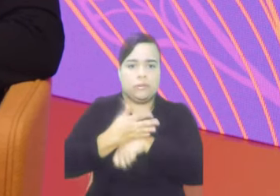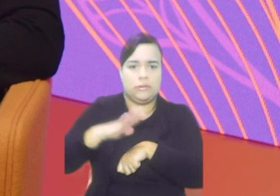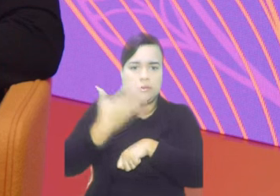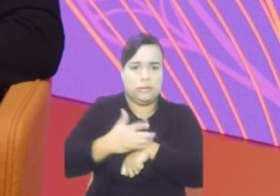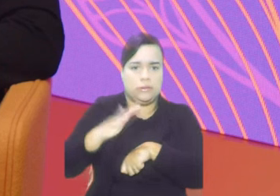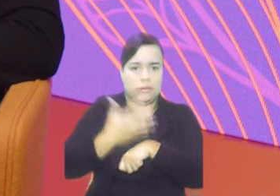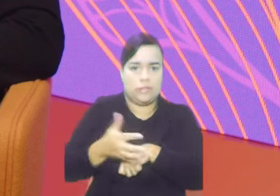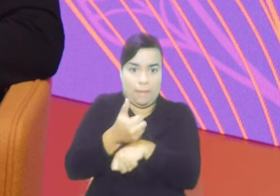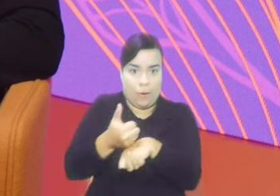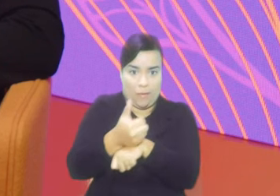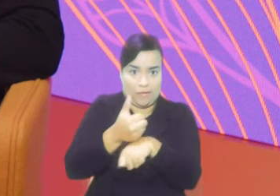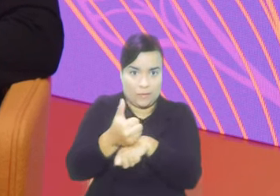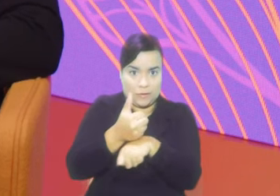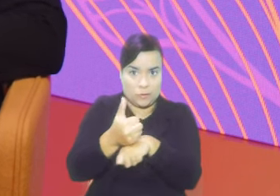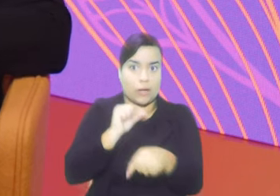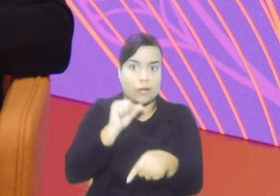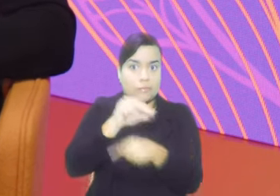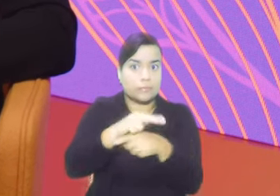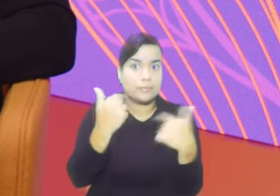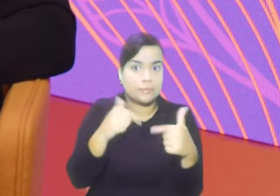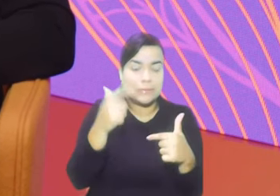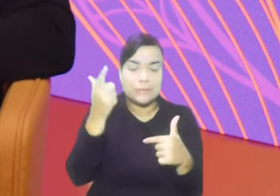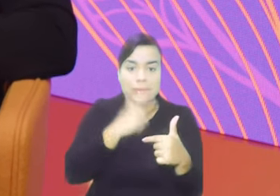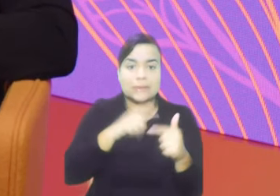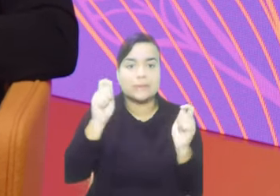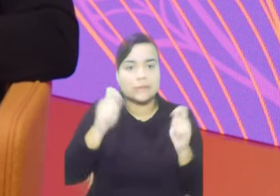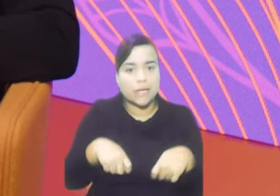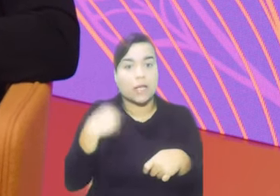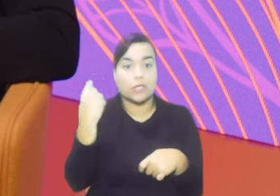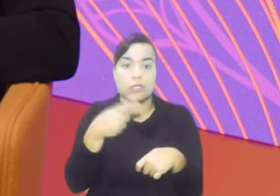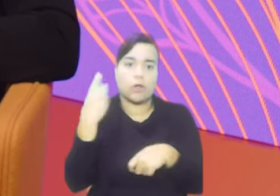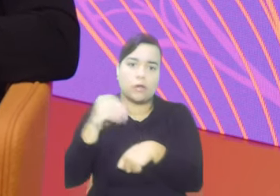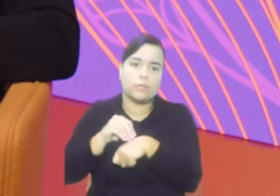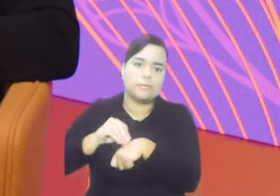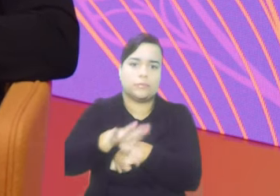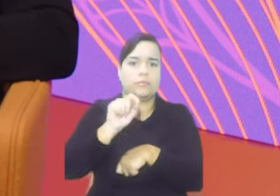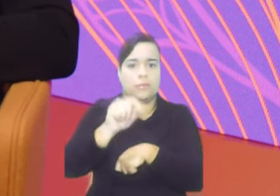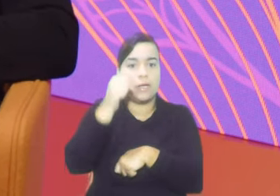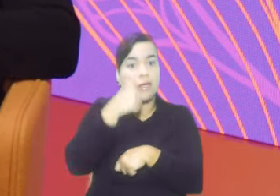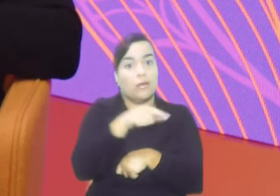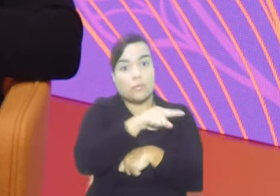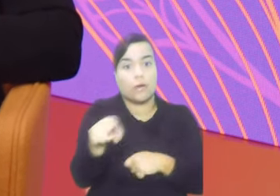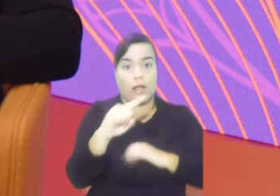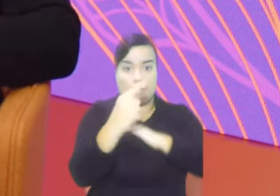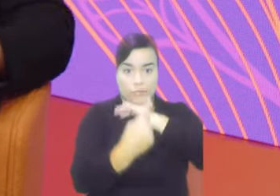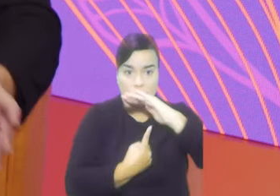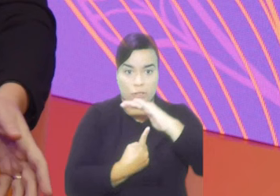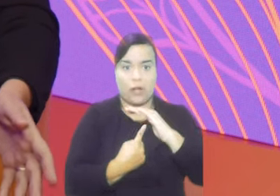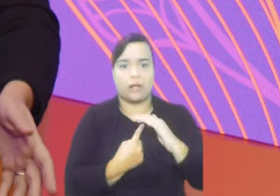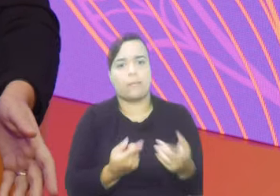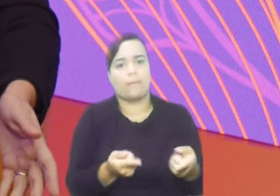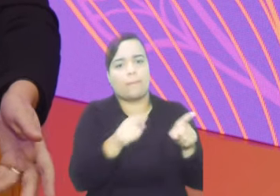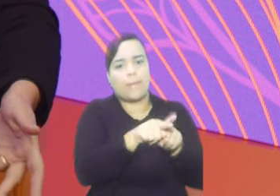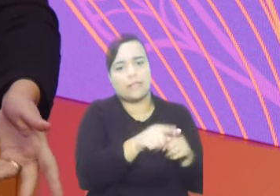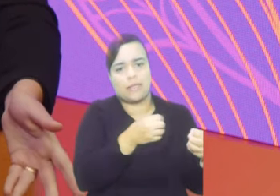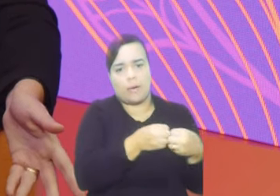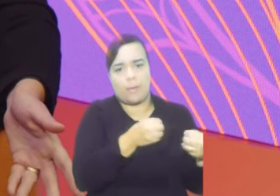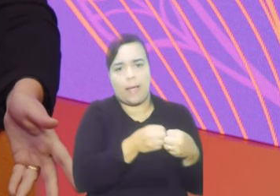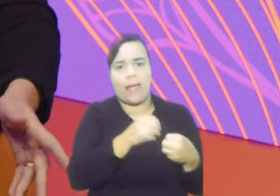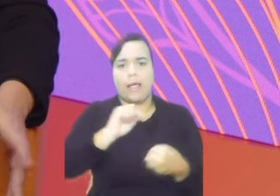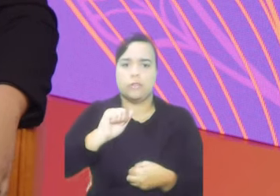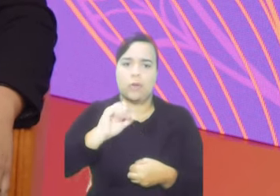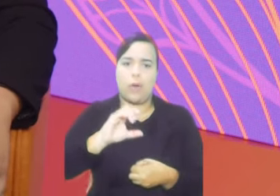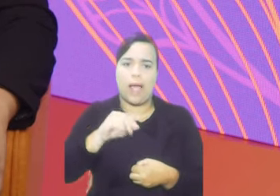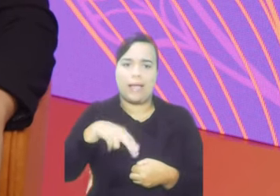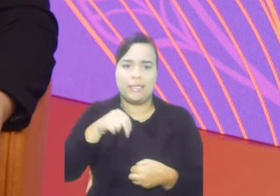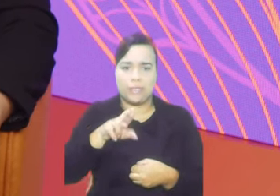recomendamos que as mulheres refugiadas busquem um parceiro mais próximo do Acnur, na sua localidade. Temos parceiros nessas diversas cidades do Brasil.